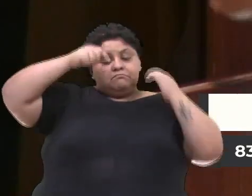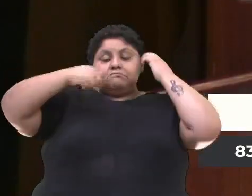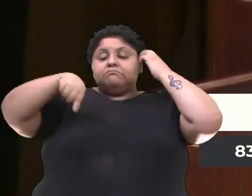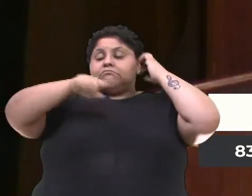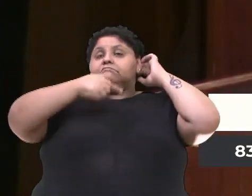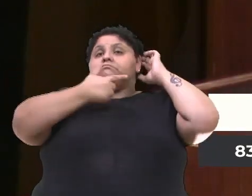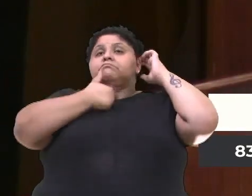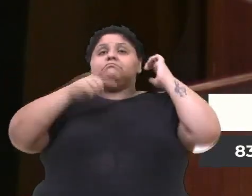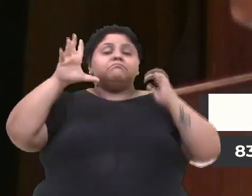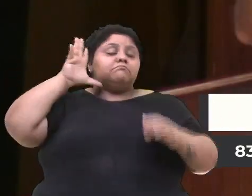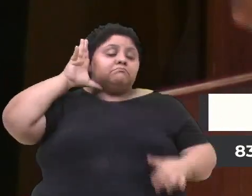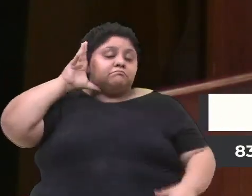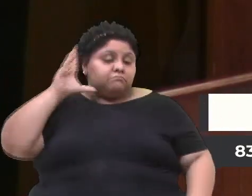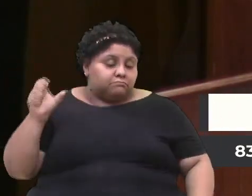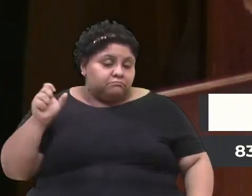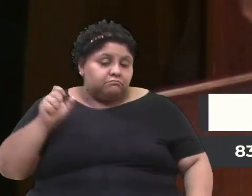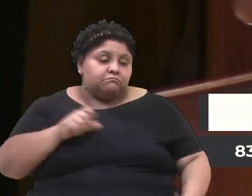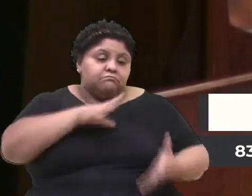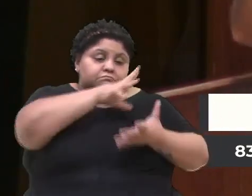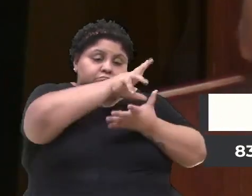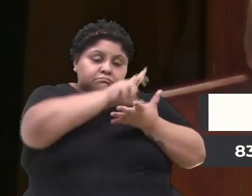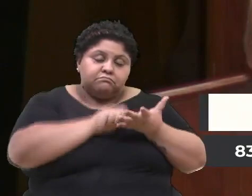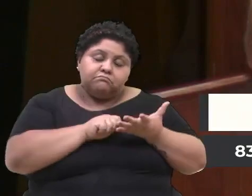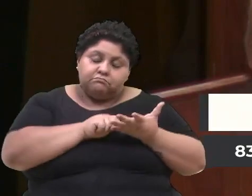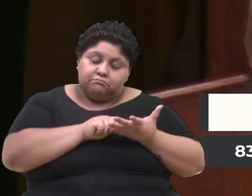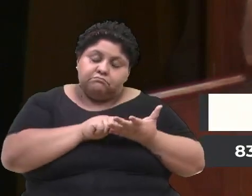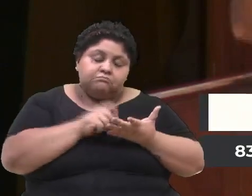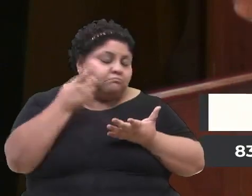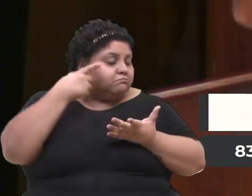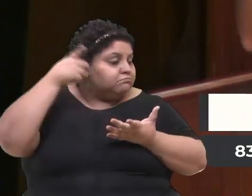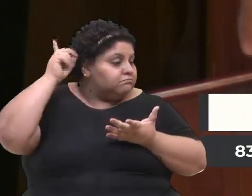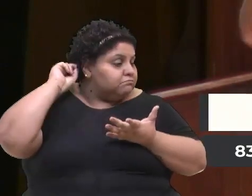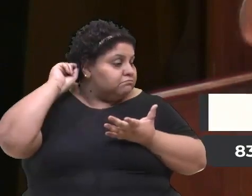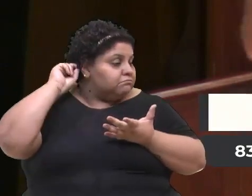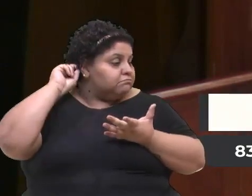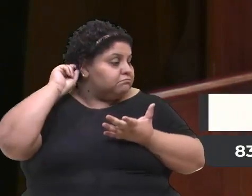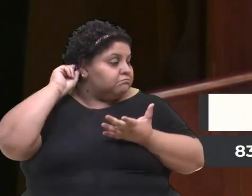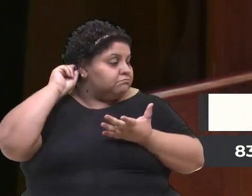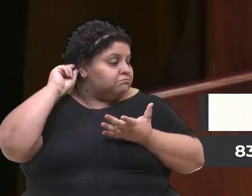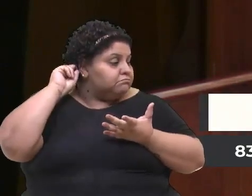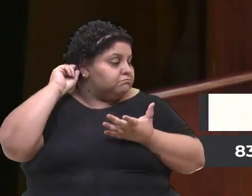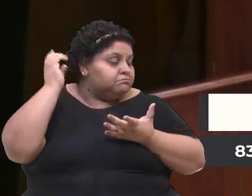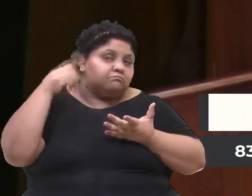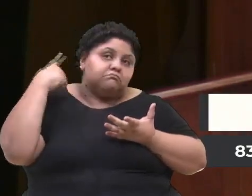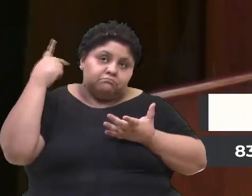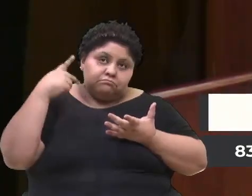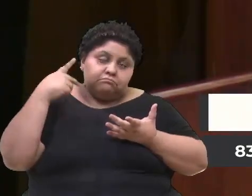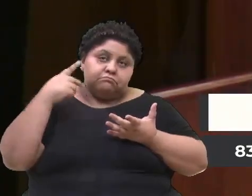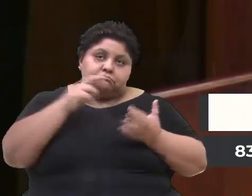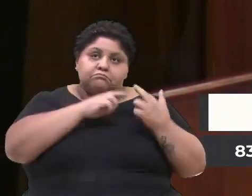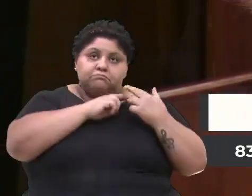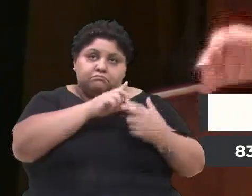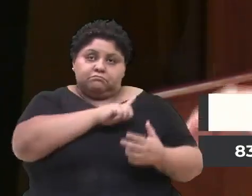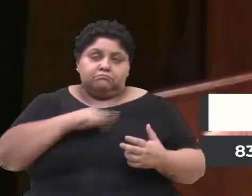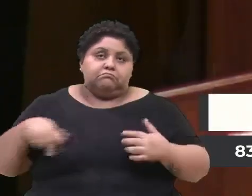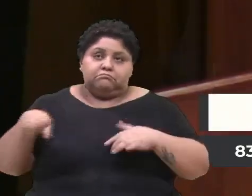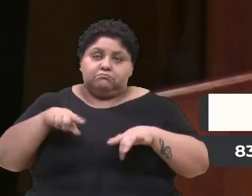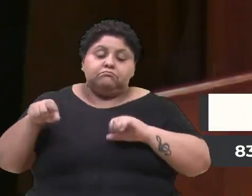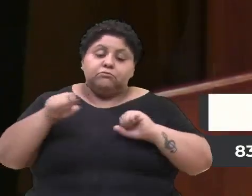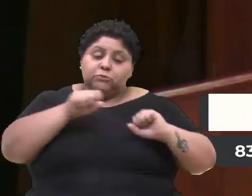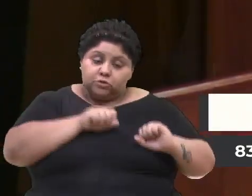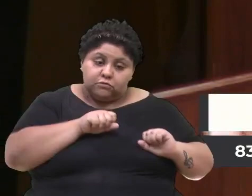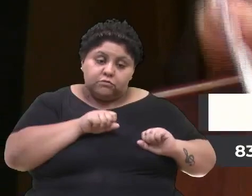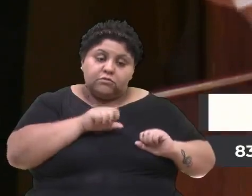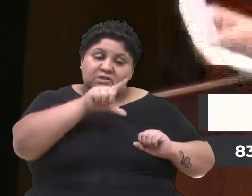vereador Lucas se inscrever. Eu quero ouvir o vereador Lucas e os colegas que representam o governo, para que nós possamos tomar a nossa decisão